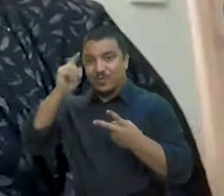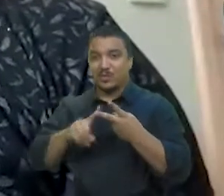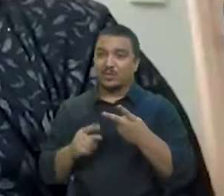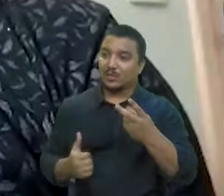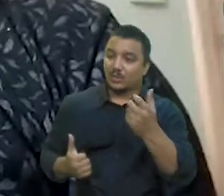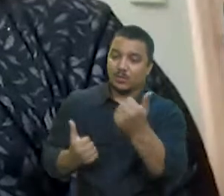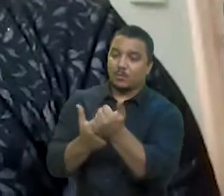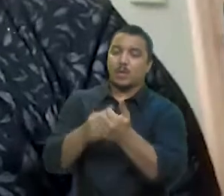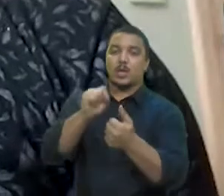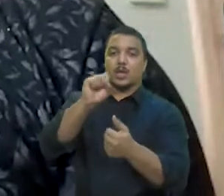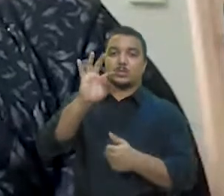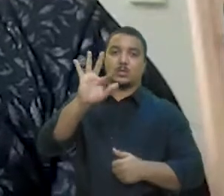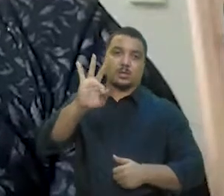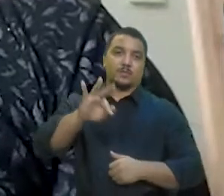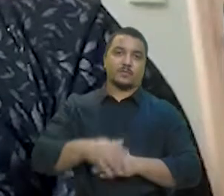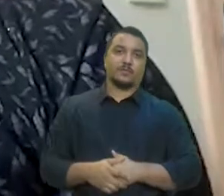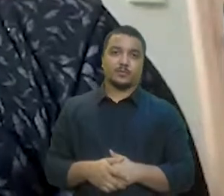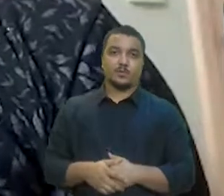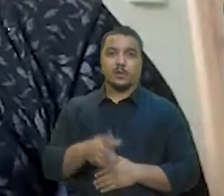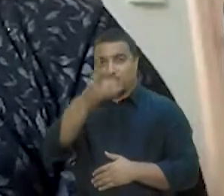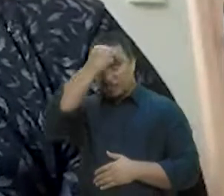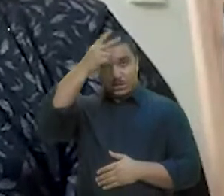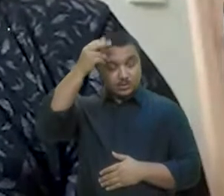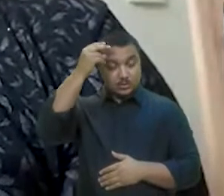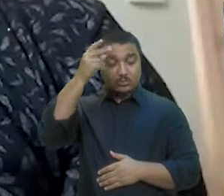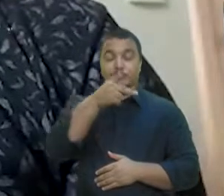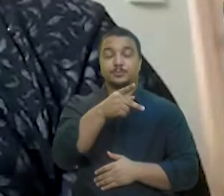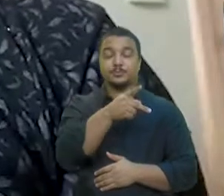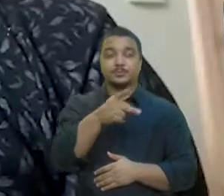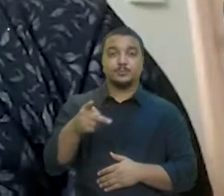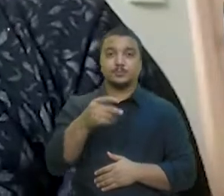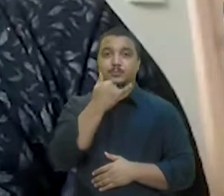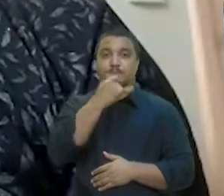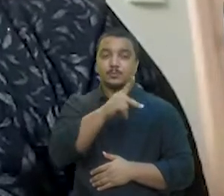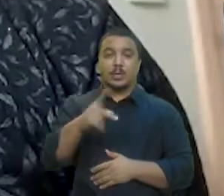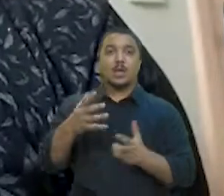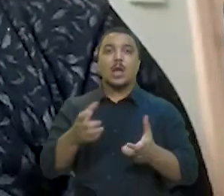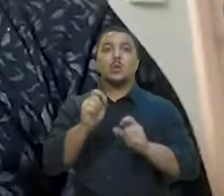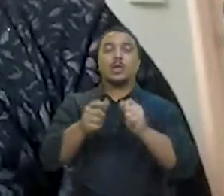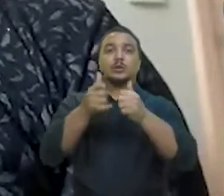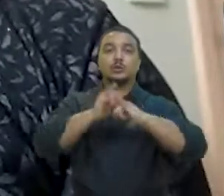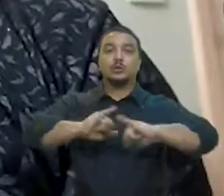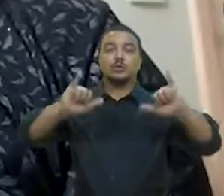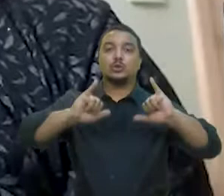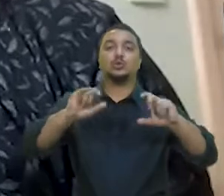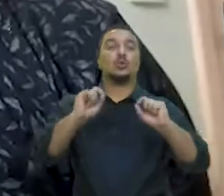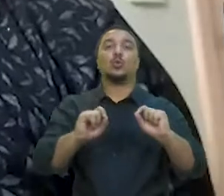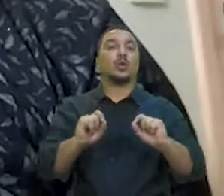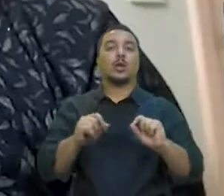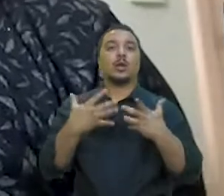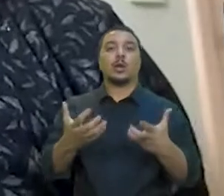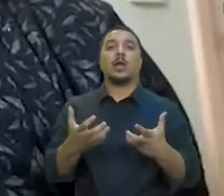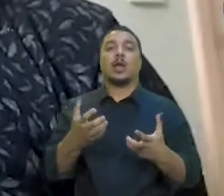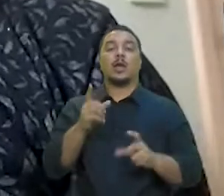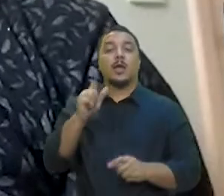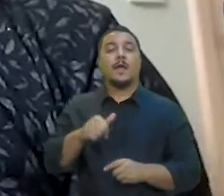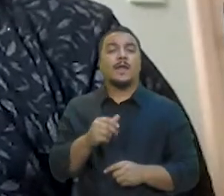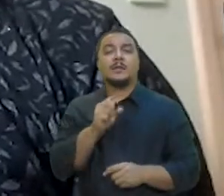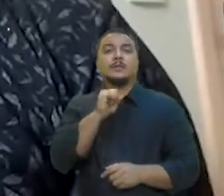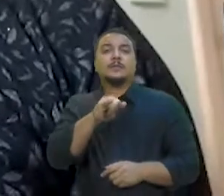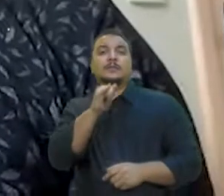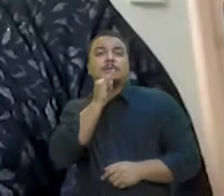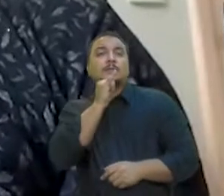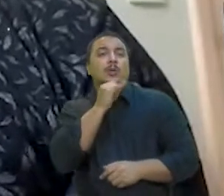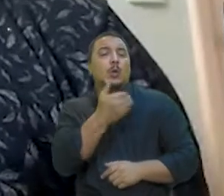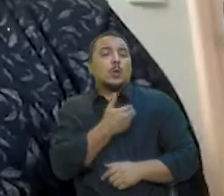STF. O que o presidente pretende, mais uma vez, é dizer para o conjunto da população que se não governou,